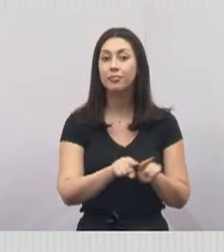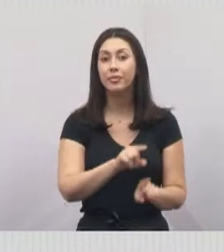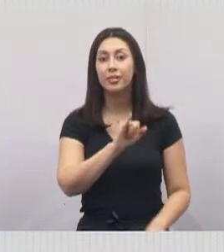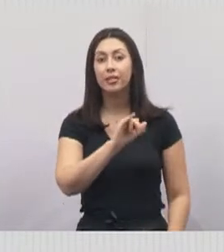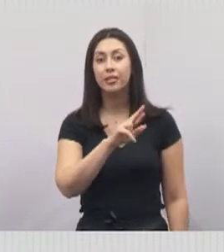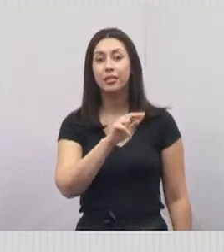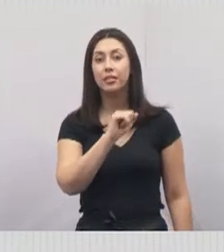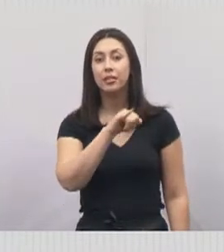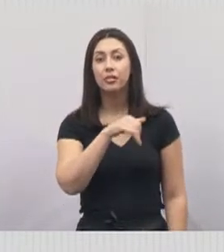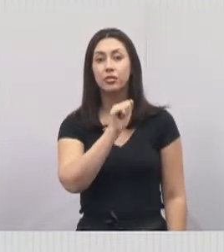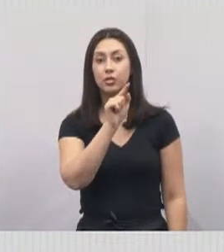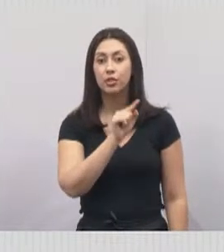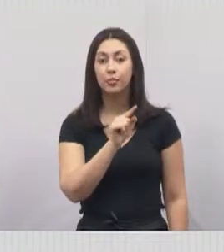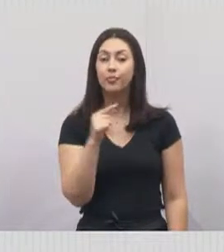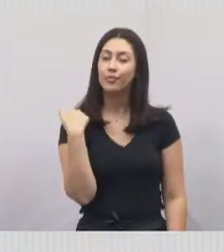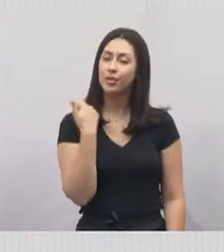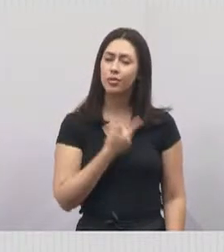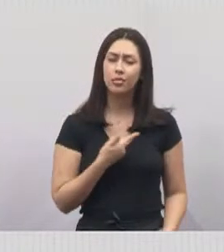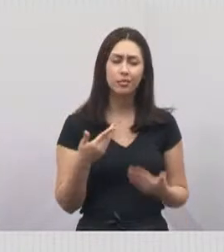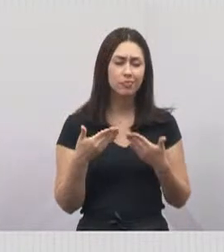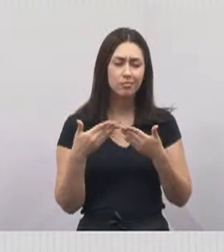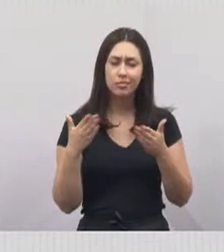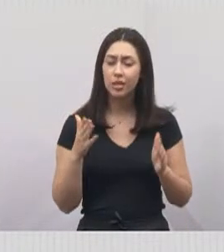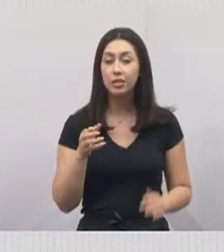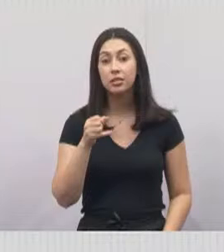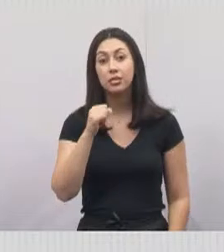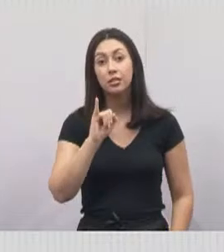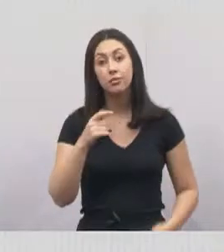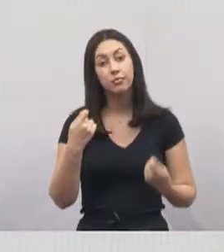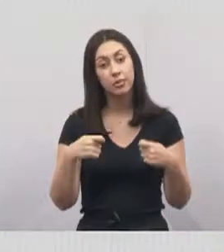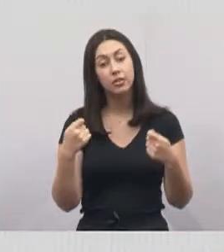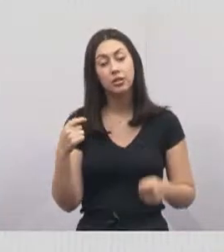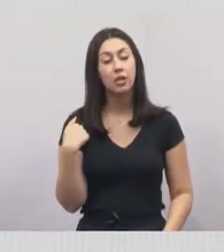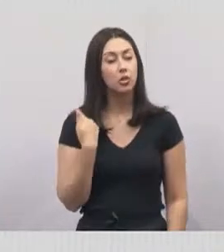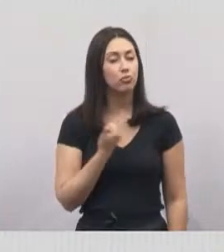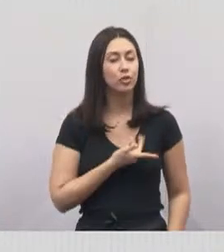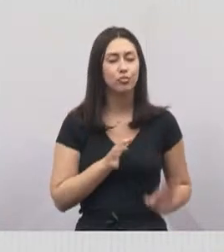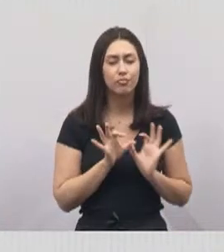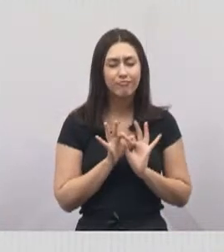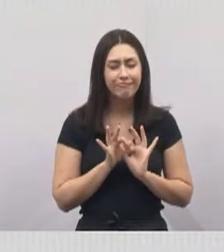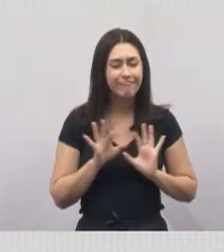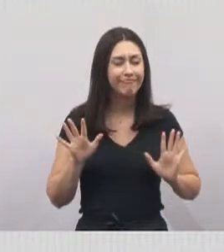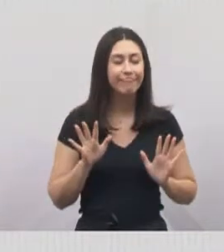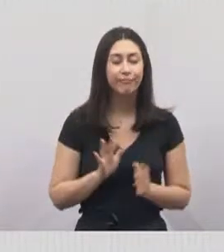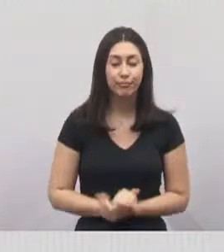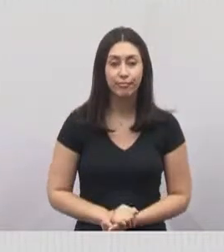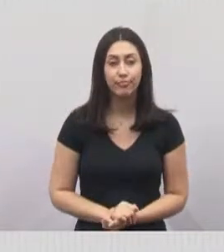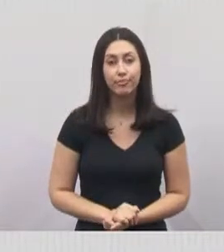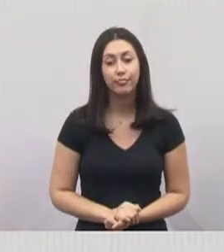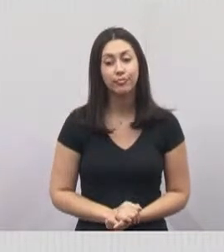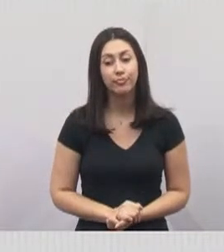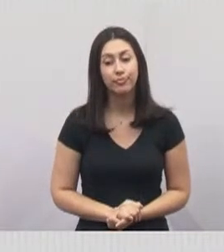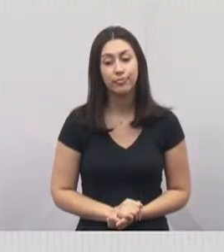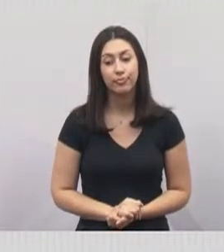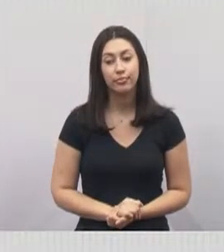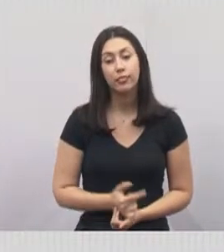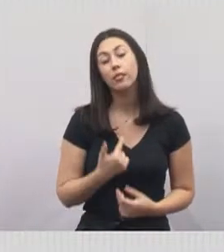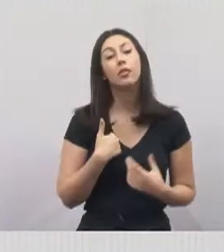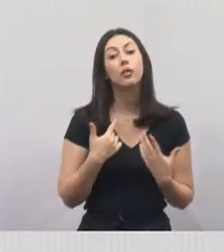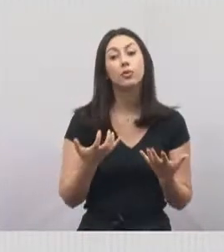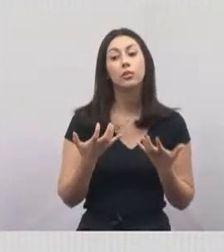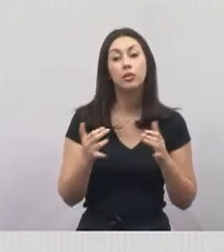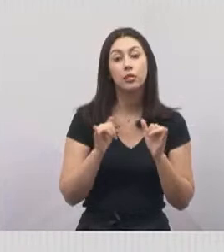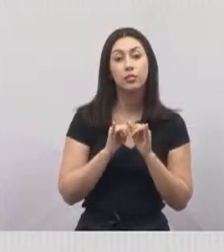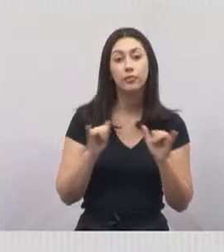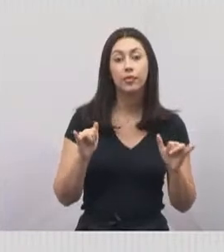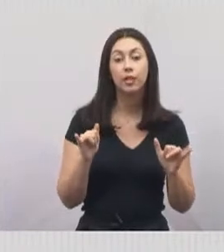E, mais uma vez, a se coloca à sua disposição. Se precisar, estaremos sempre aí nesses bairros. Gostaria de